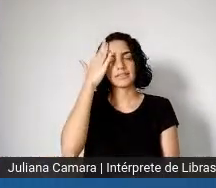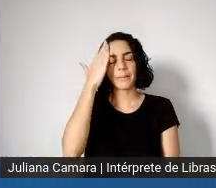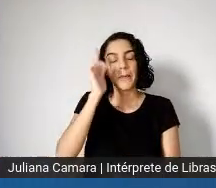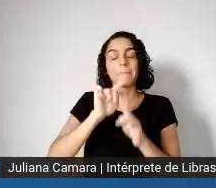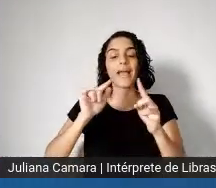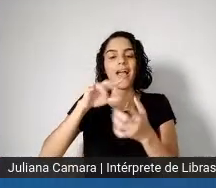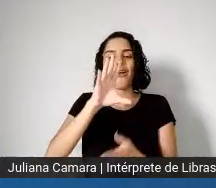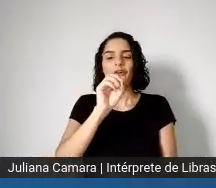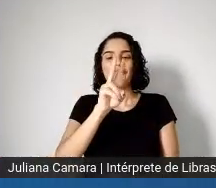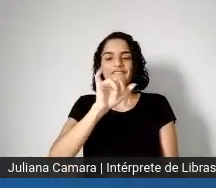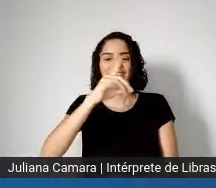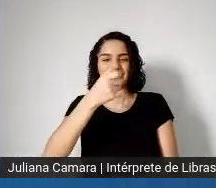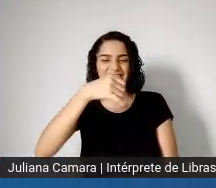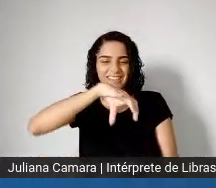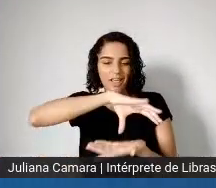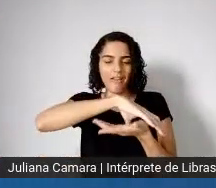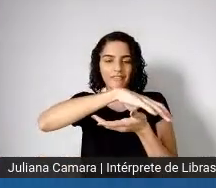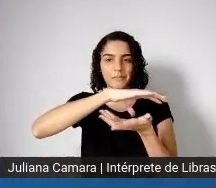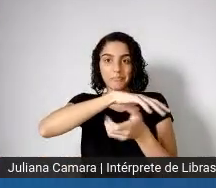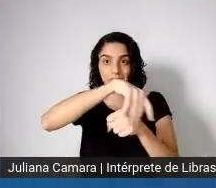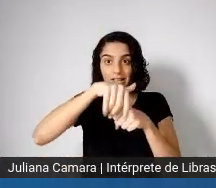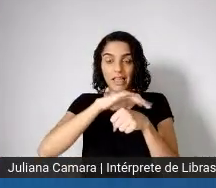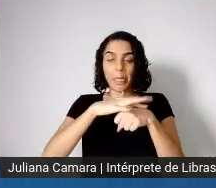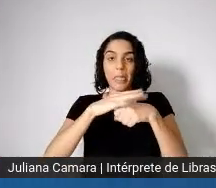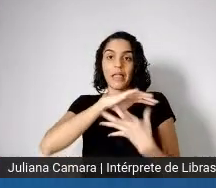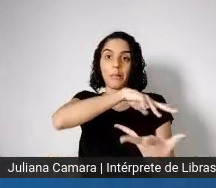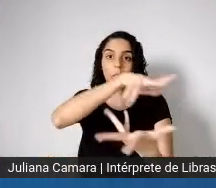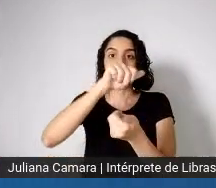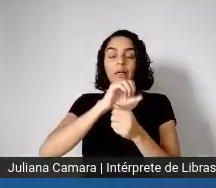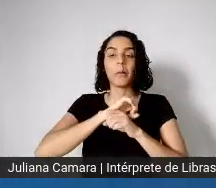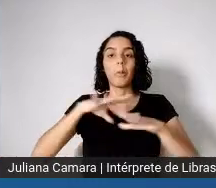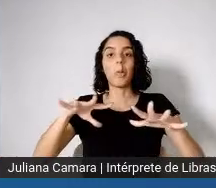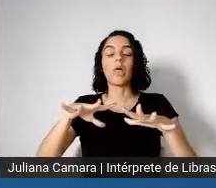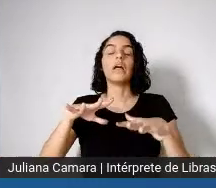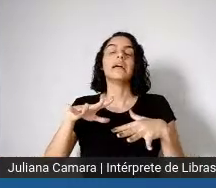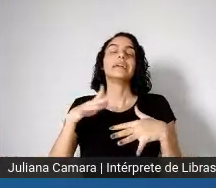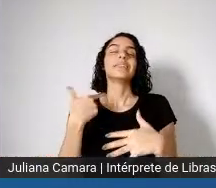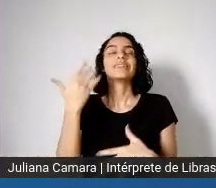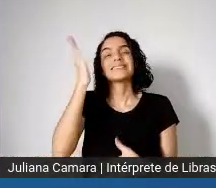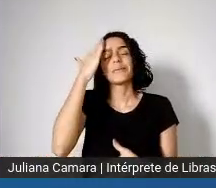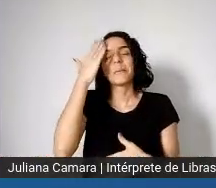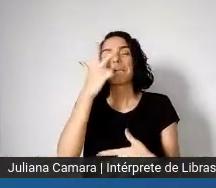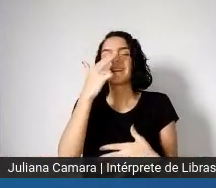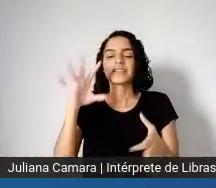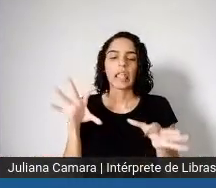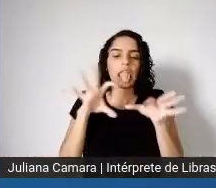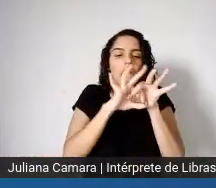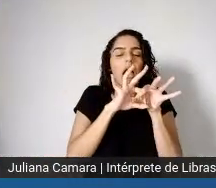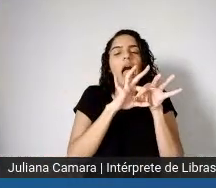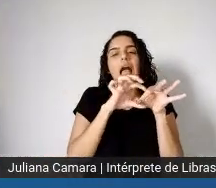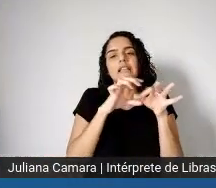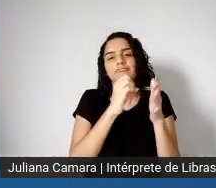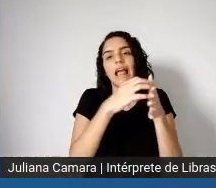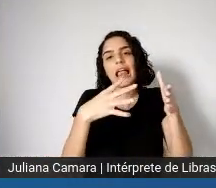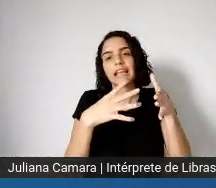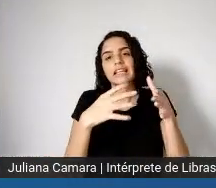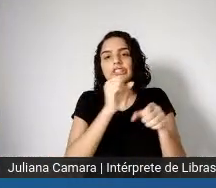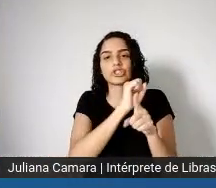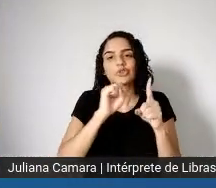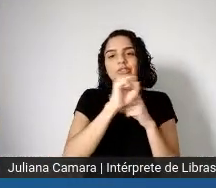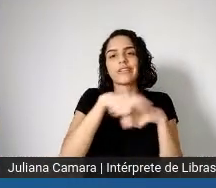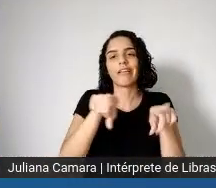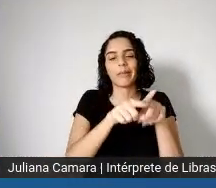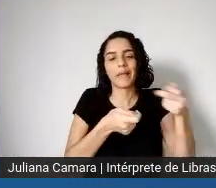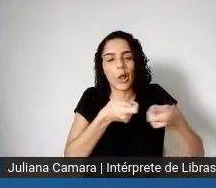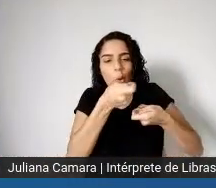de aspectos sociais, econômicos, políticos, ambientais, sejam como determinantes